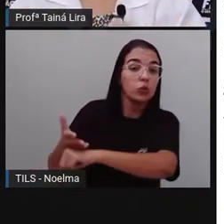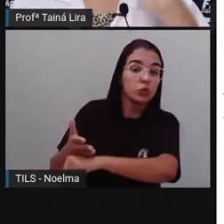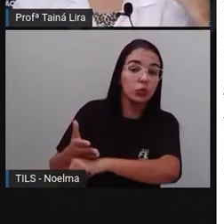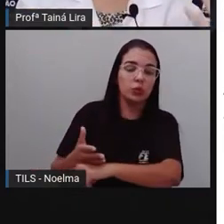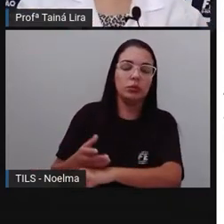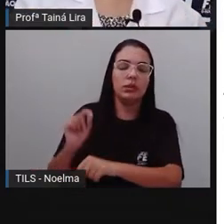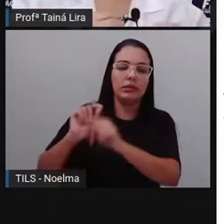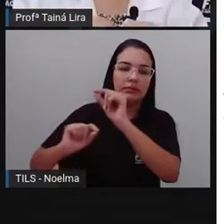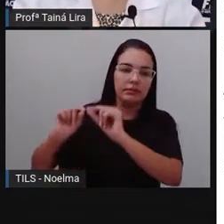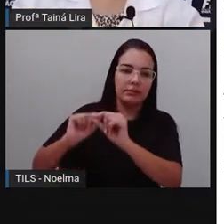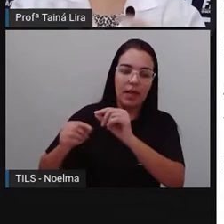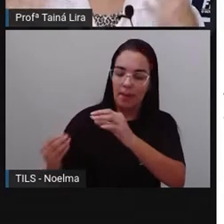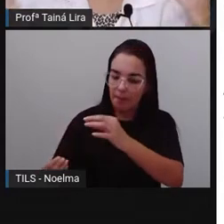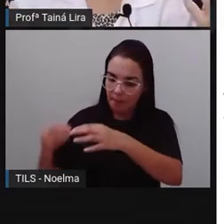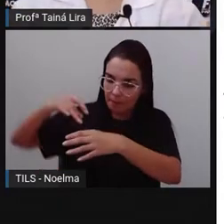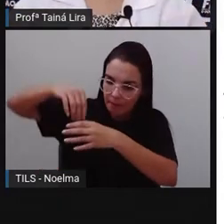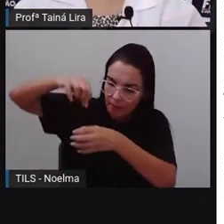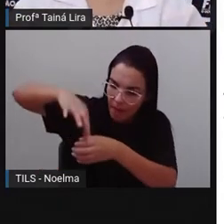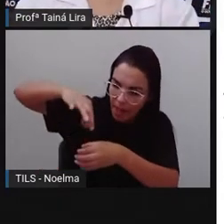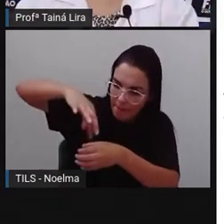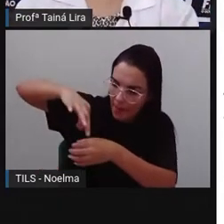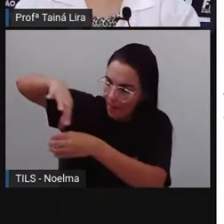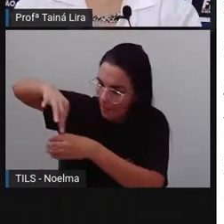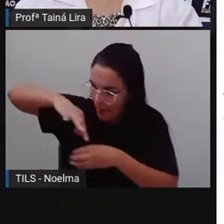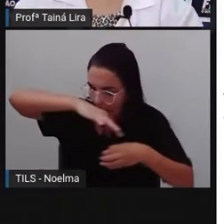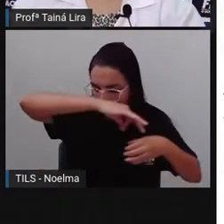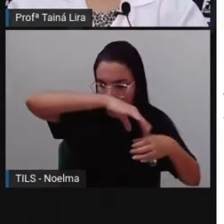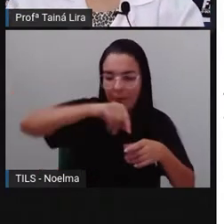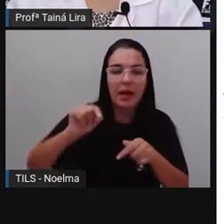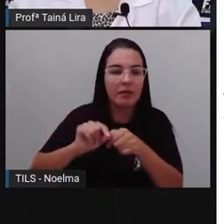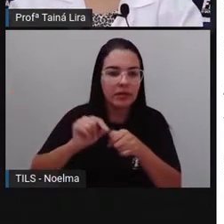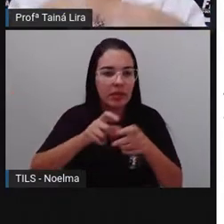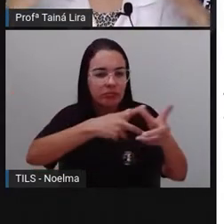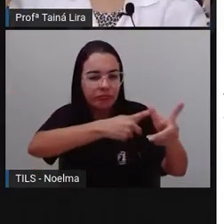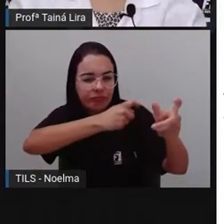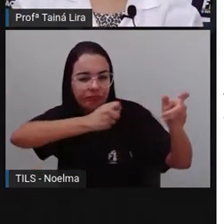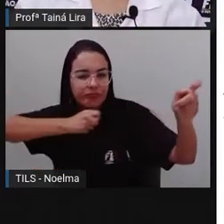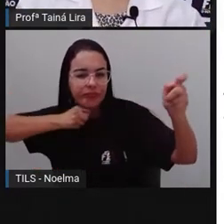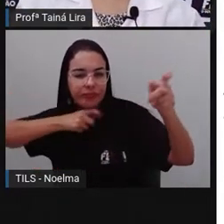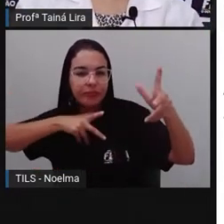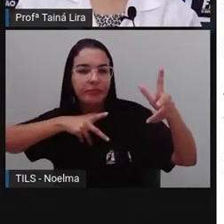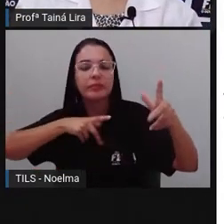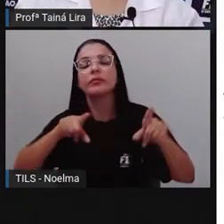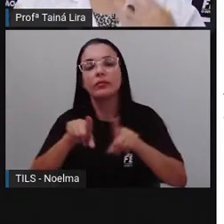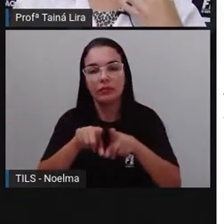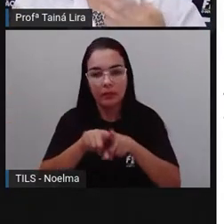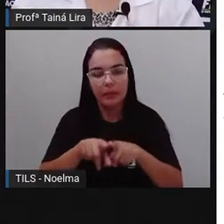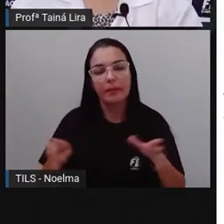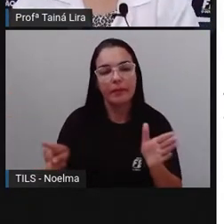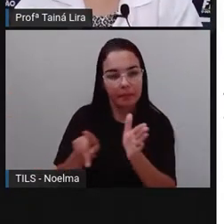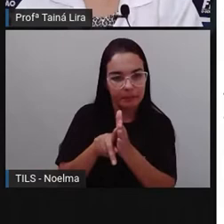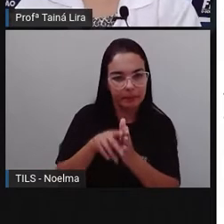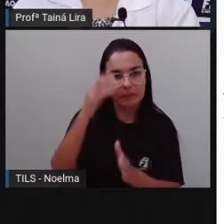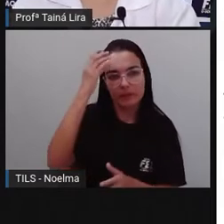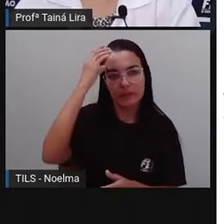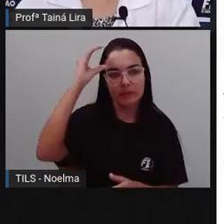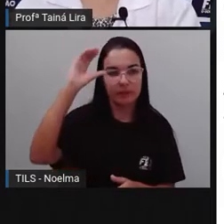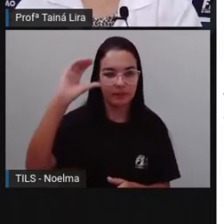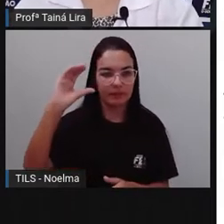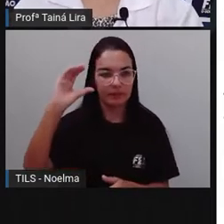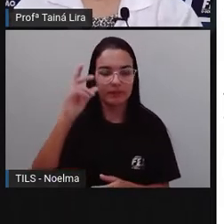plantando, caçando, pescando, fabricando suas armas, tá? Que são questões que fazem parte aí da cultura